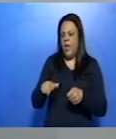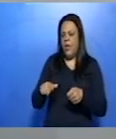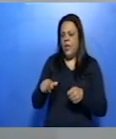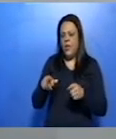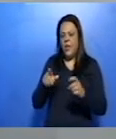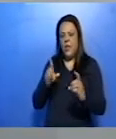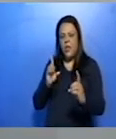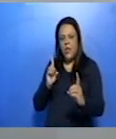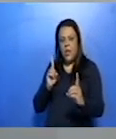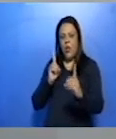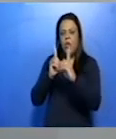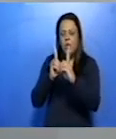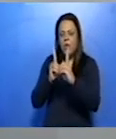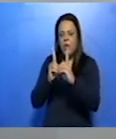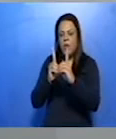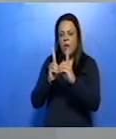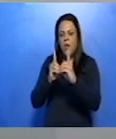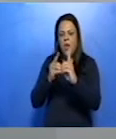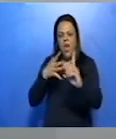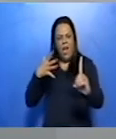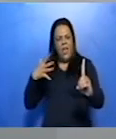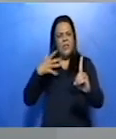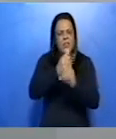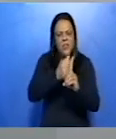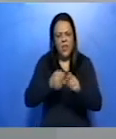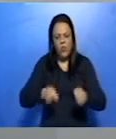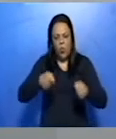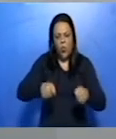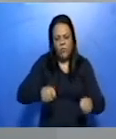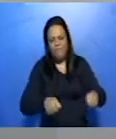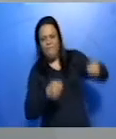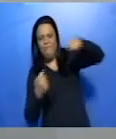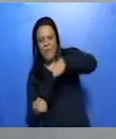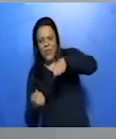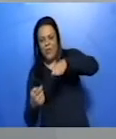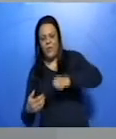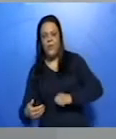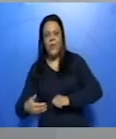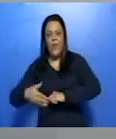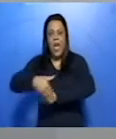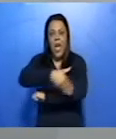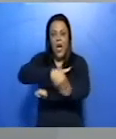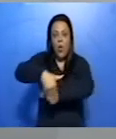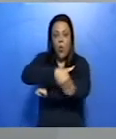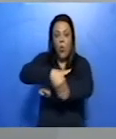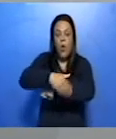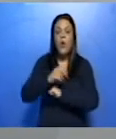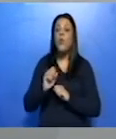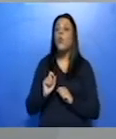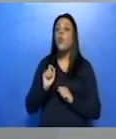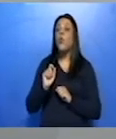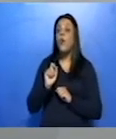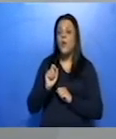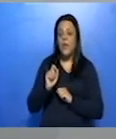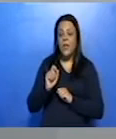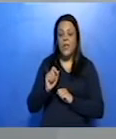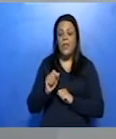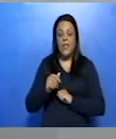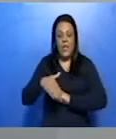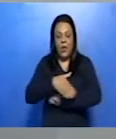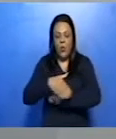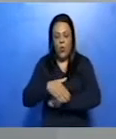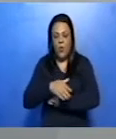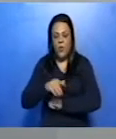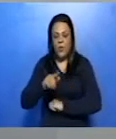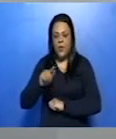deparam com o acidente de uma carroça tombada. Em que rua que está essa carroça tombada? Na rua da Guarda Velha.